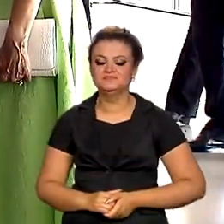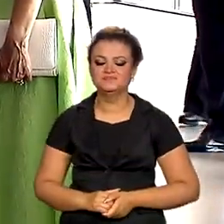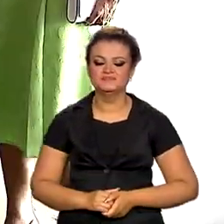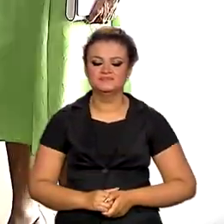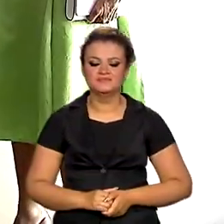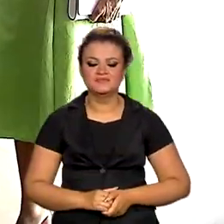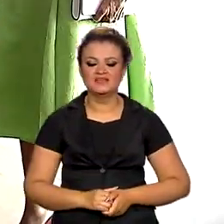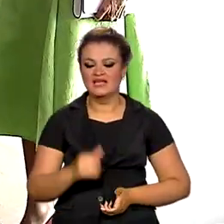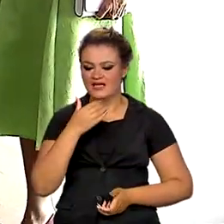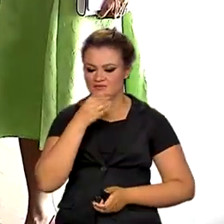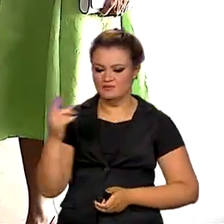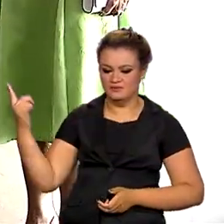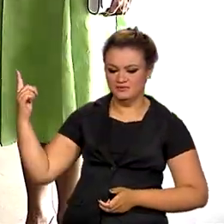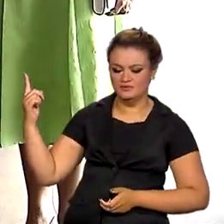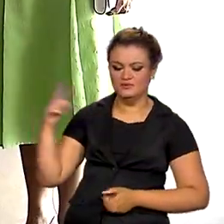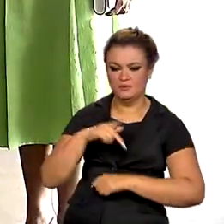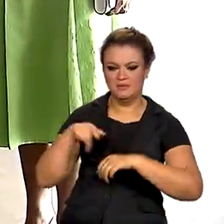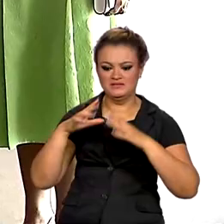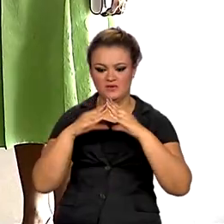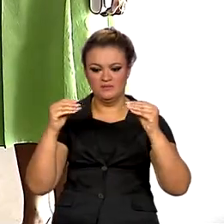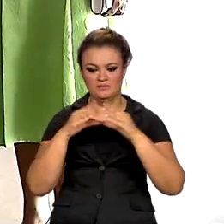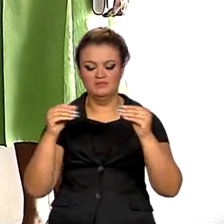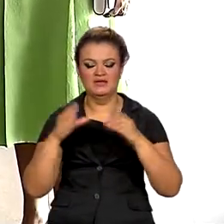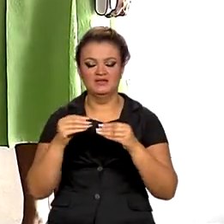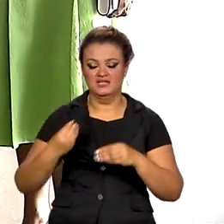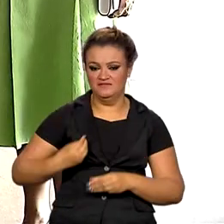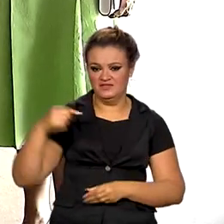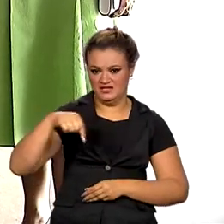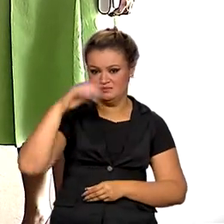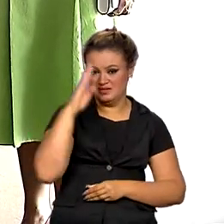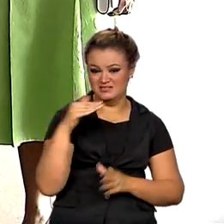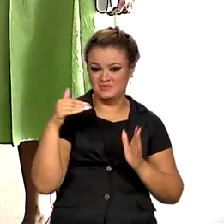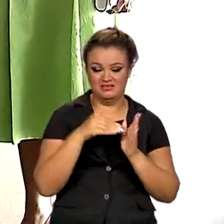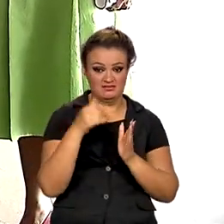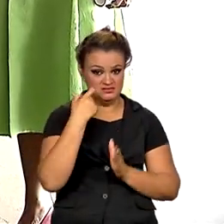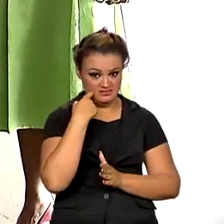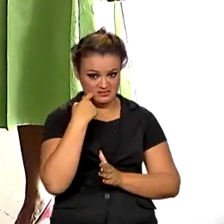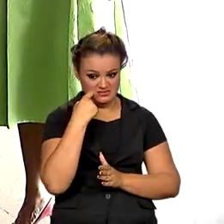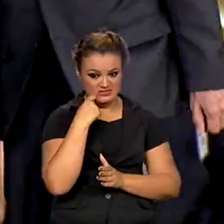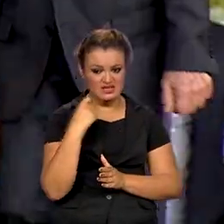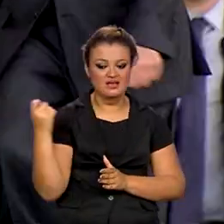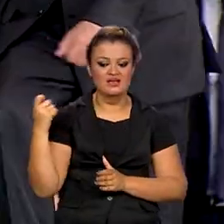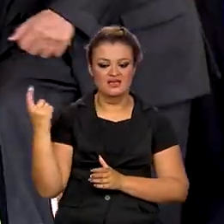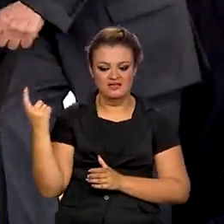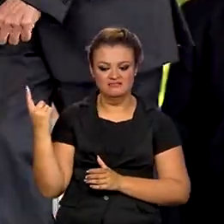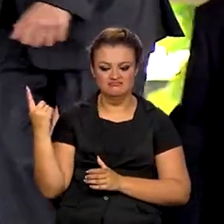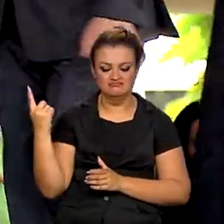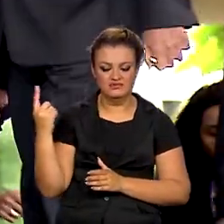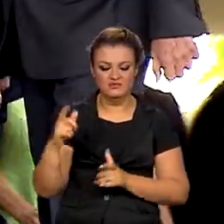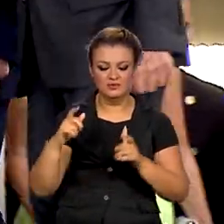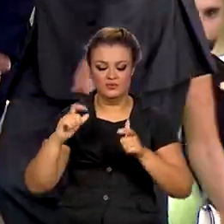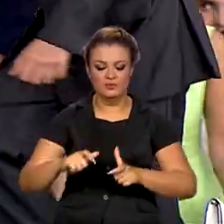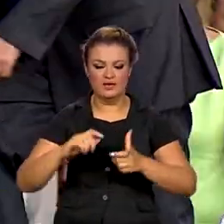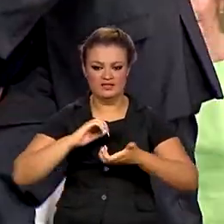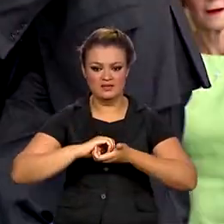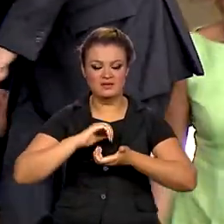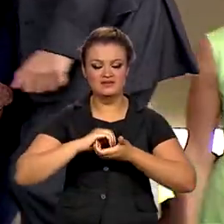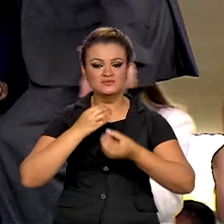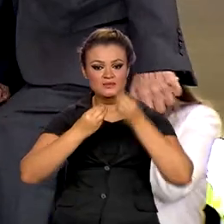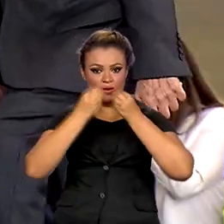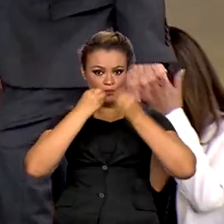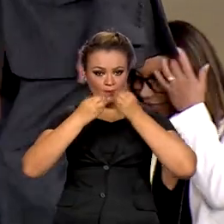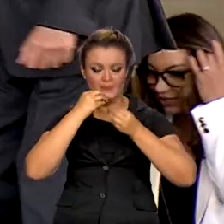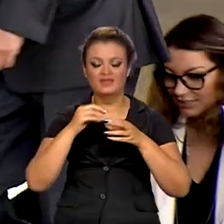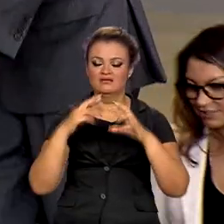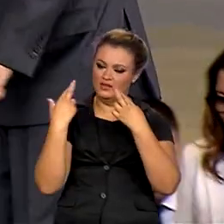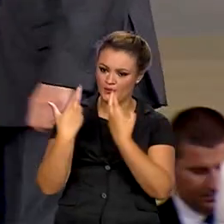Alckmin. O chefe de Estado romeno, que cumpre a agenda no Brasil até a próxima sexta-feira, foi recebido no Itamaraty para um almoço